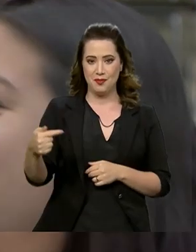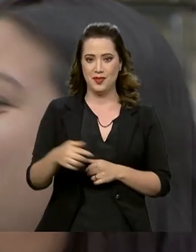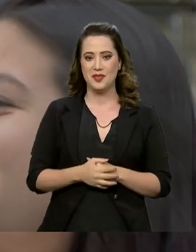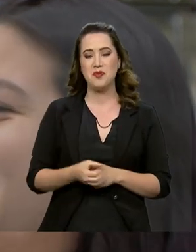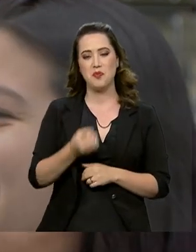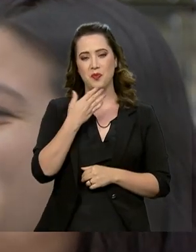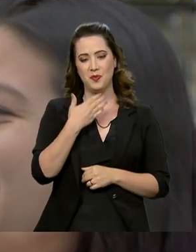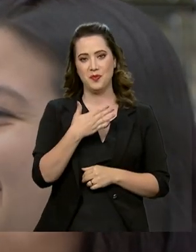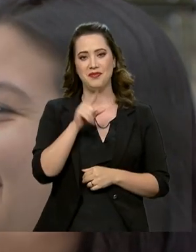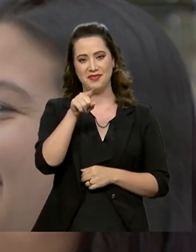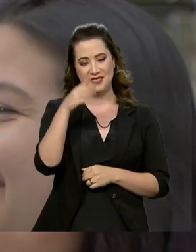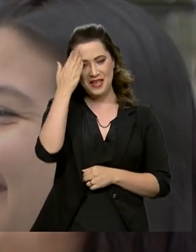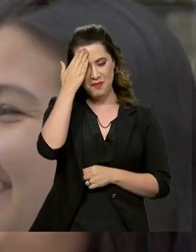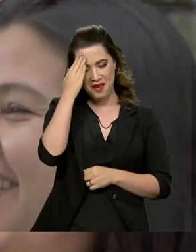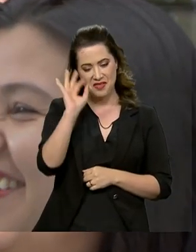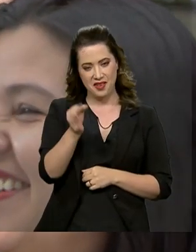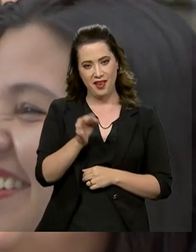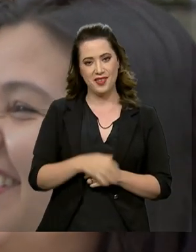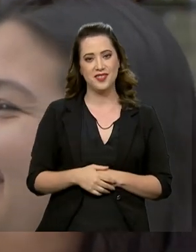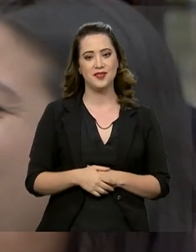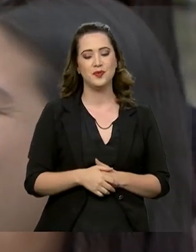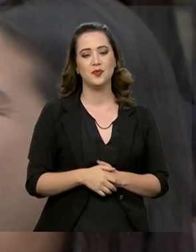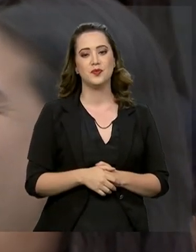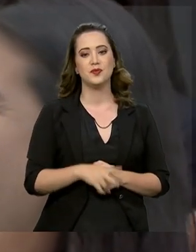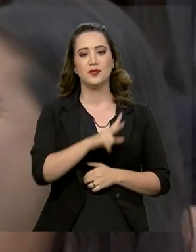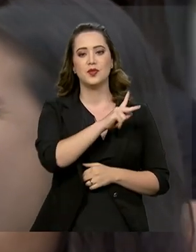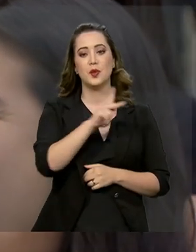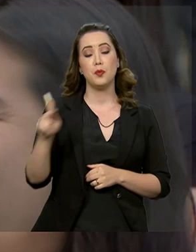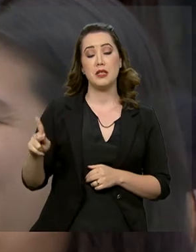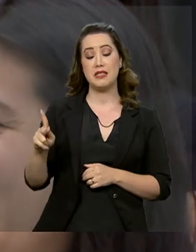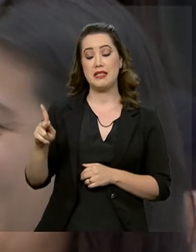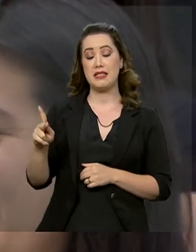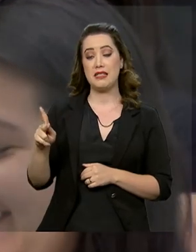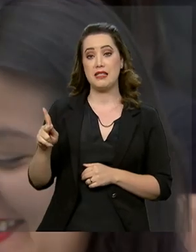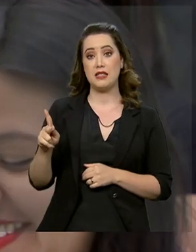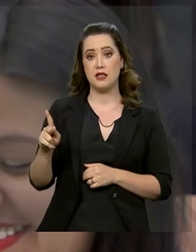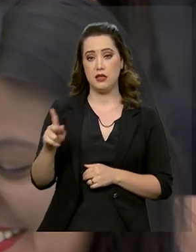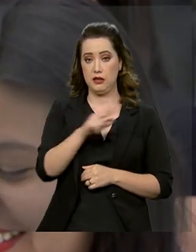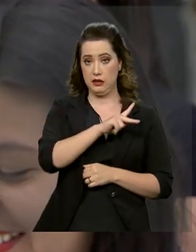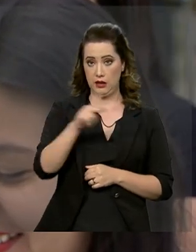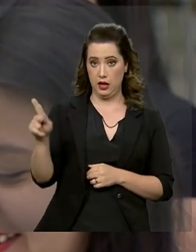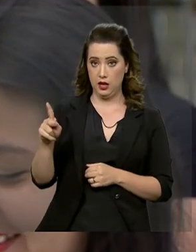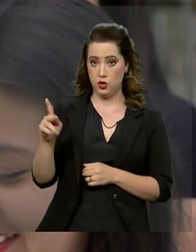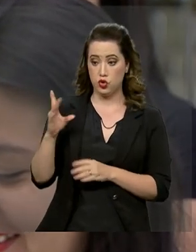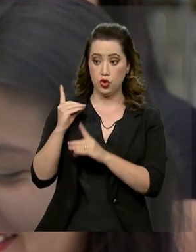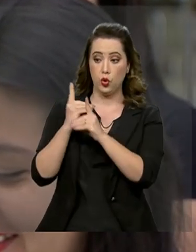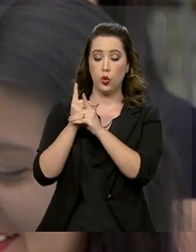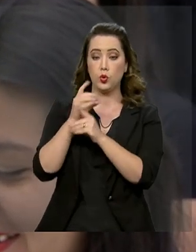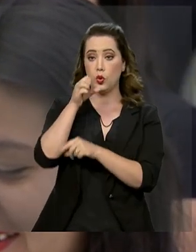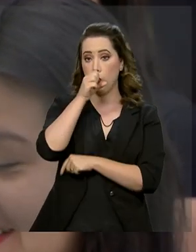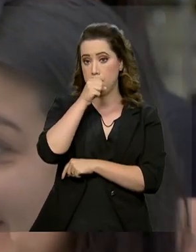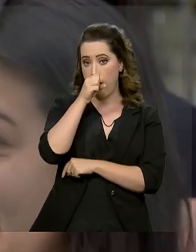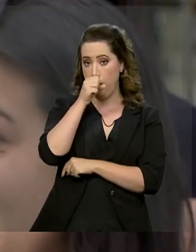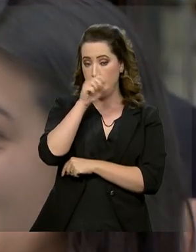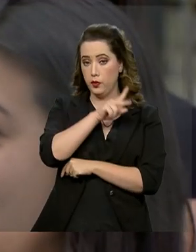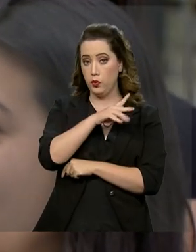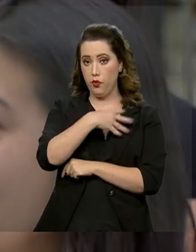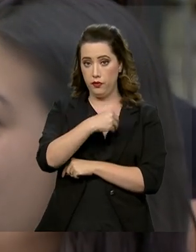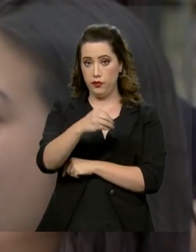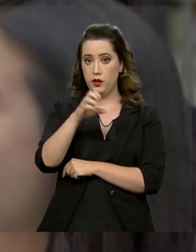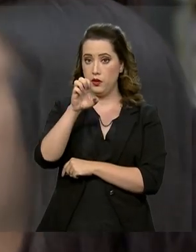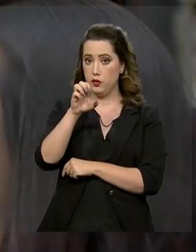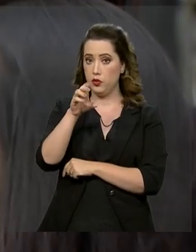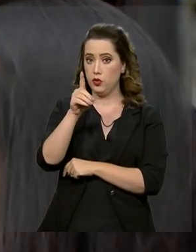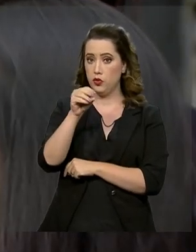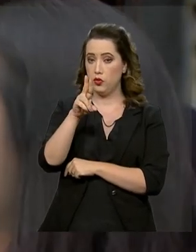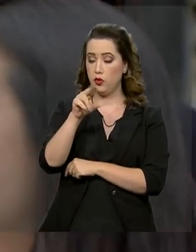Muito bem. Bem informado também. O presidente recebeu o filho Eduardo Bolsonaro no sábado no Palácio da Vorada. A minha